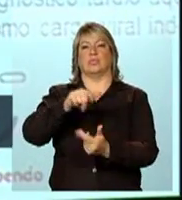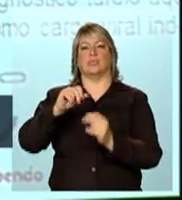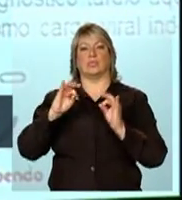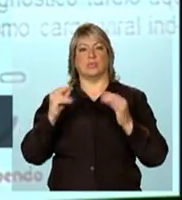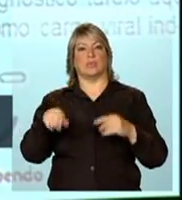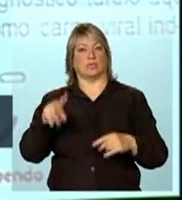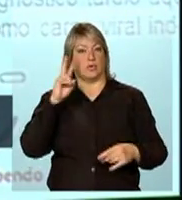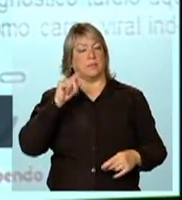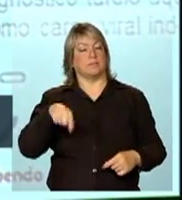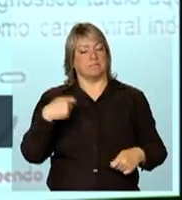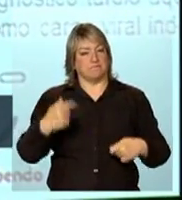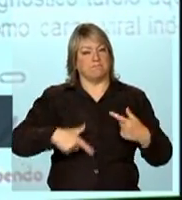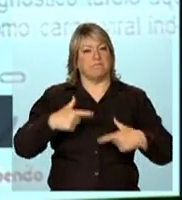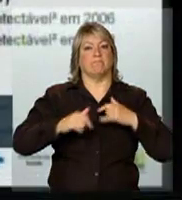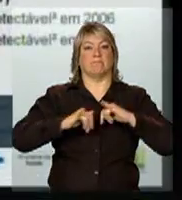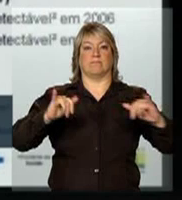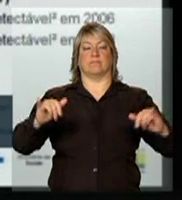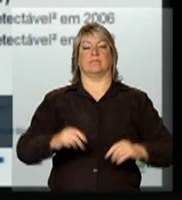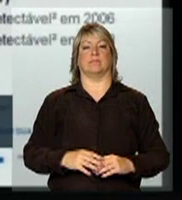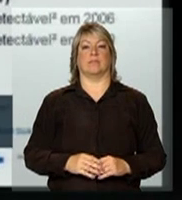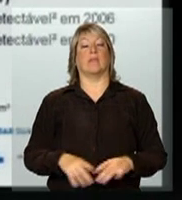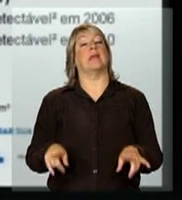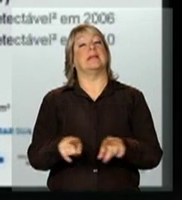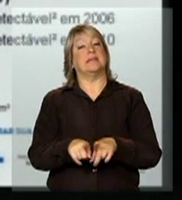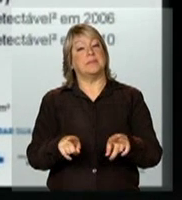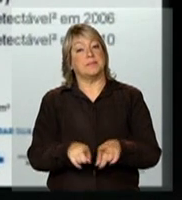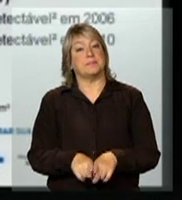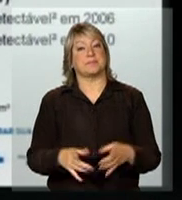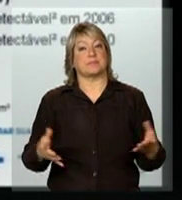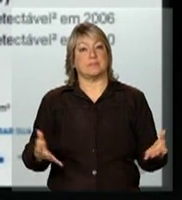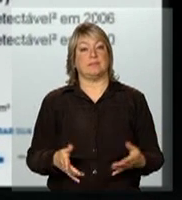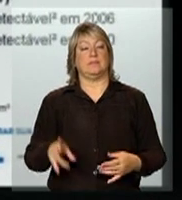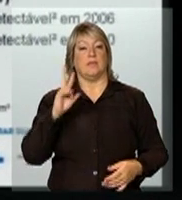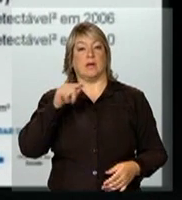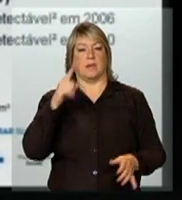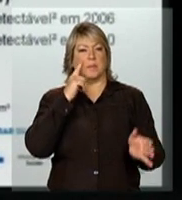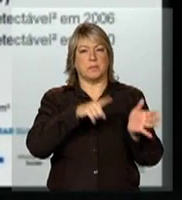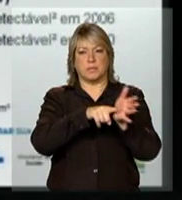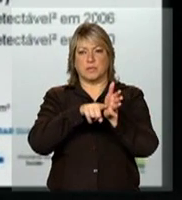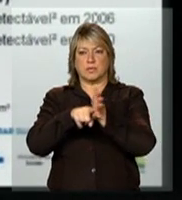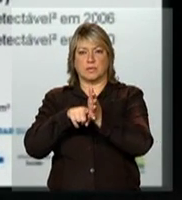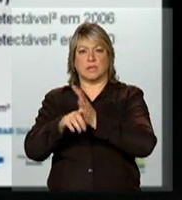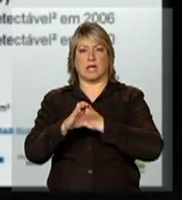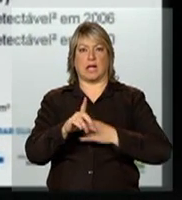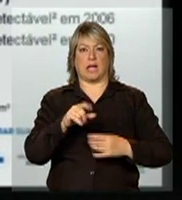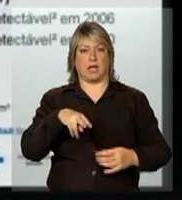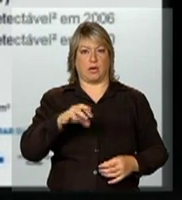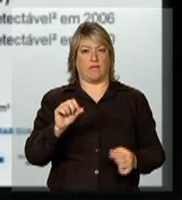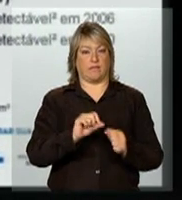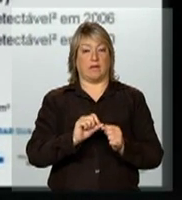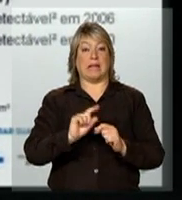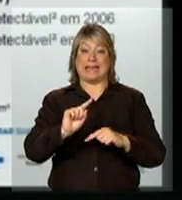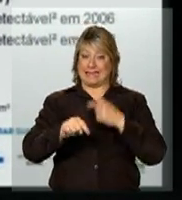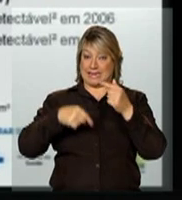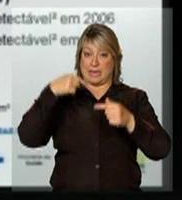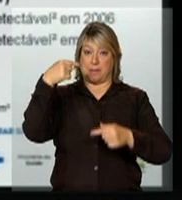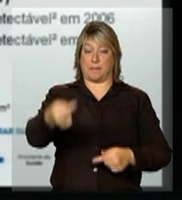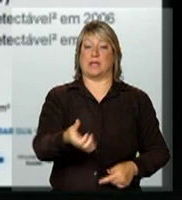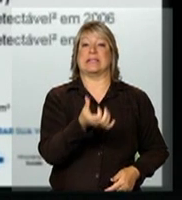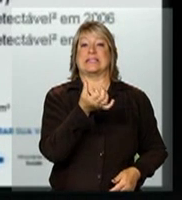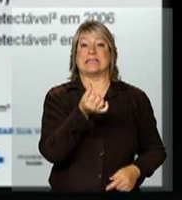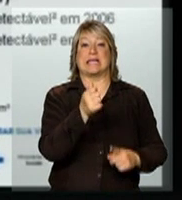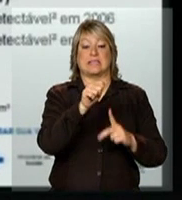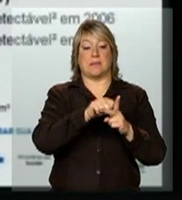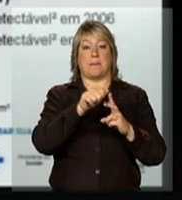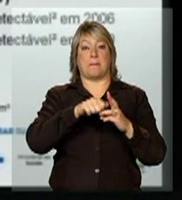AIDS. E aqui, um dado também importante desse monitoramento clínico que foi feito, após seis meses de terapia com